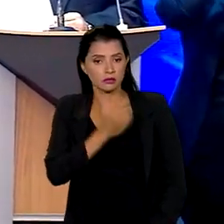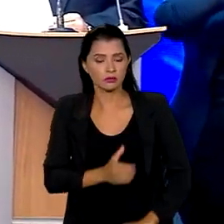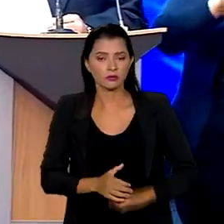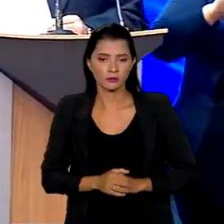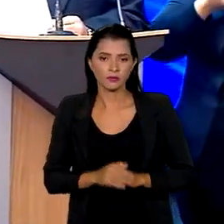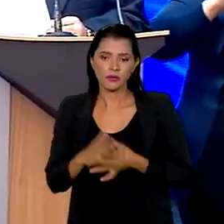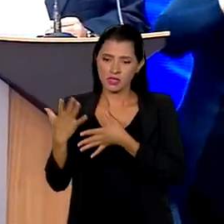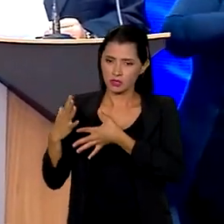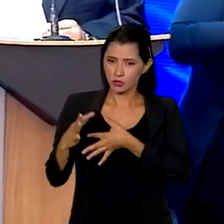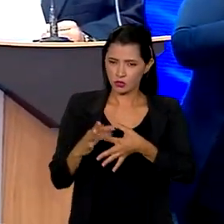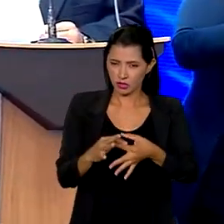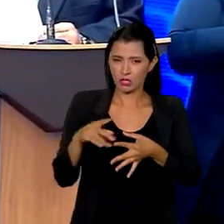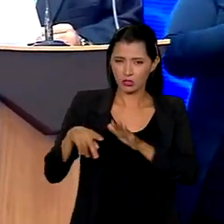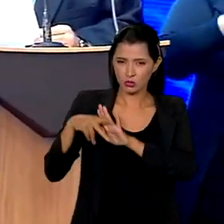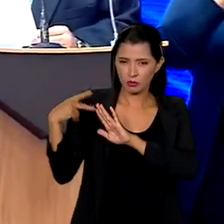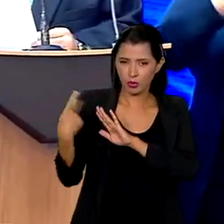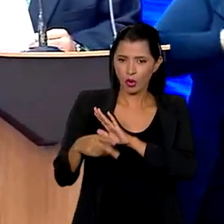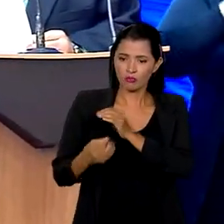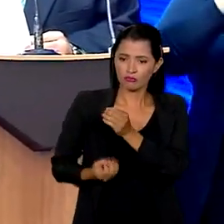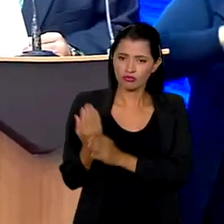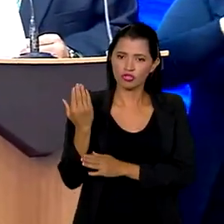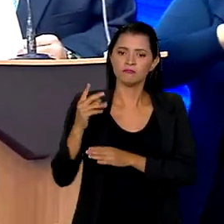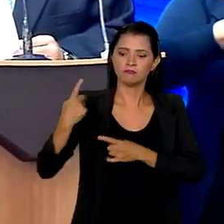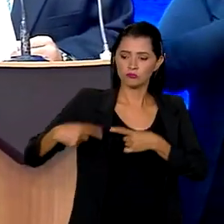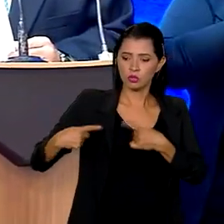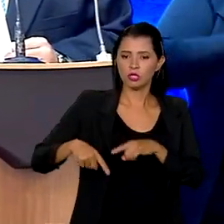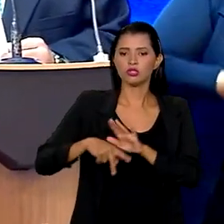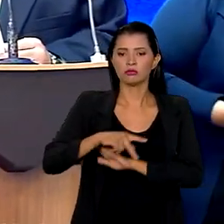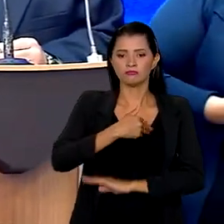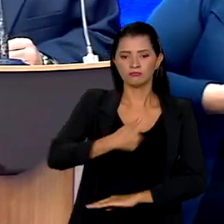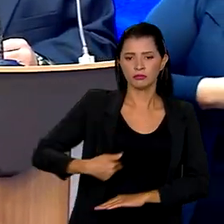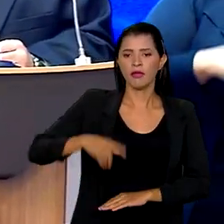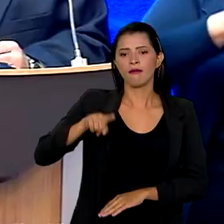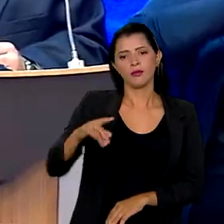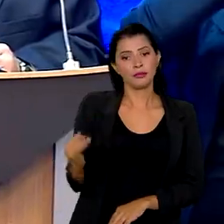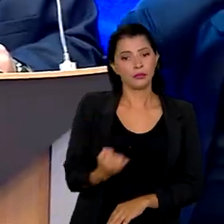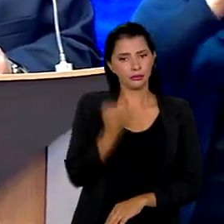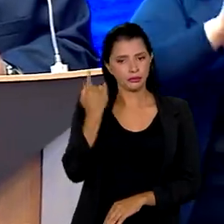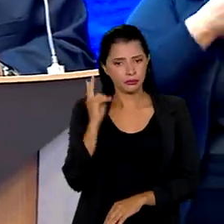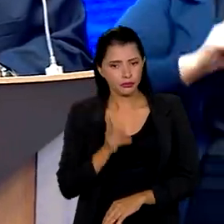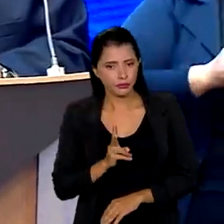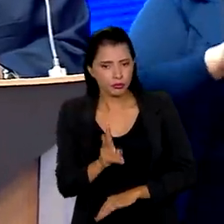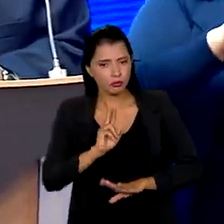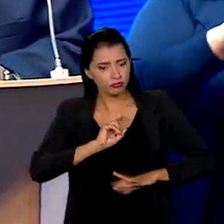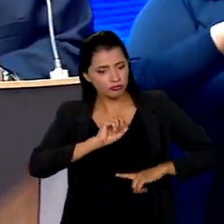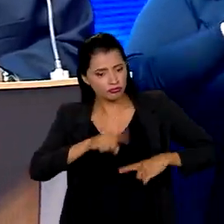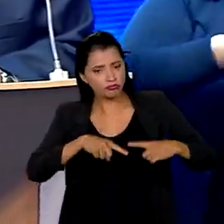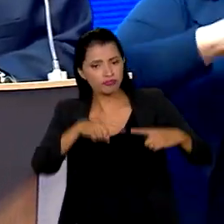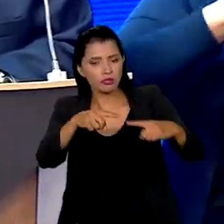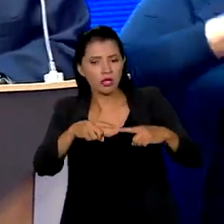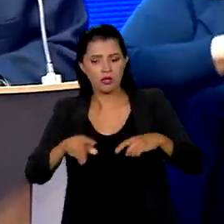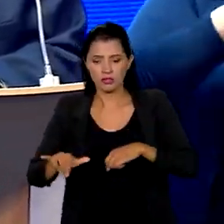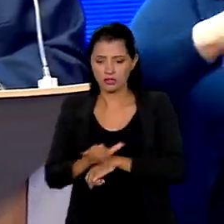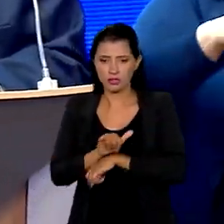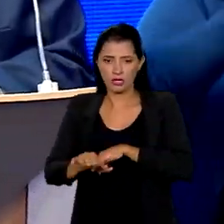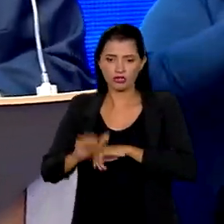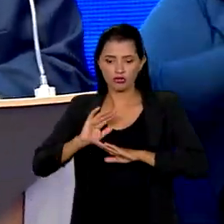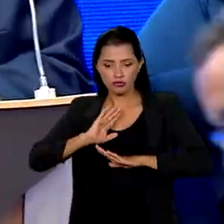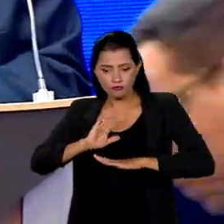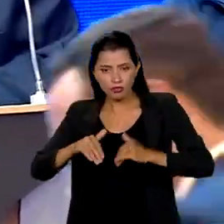contexto de construção de políticas públicas, é primordial que continuemos avançando com as medidas de